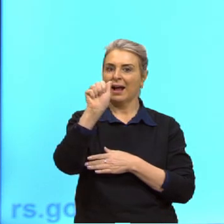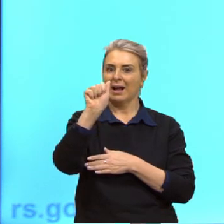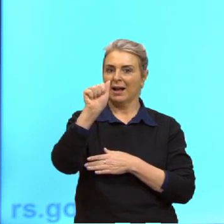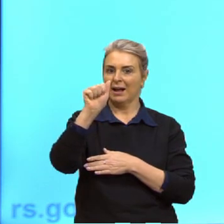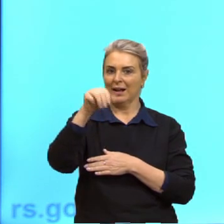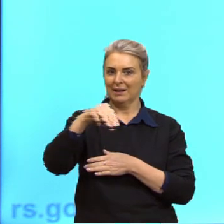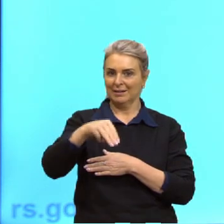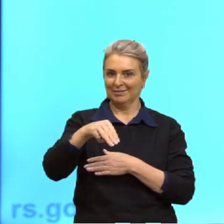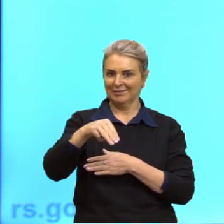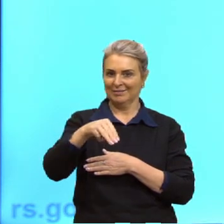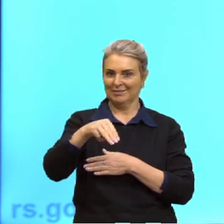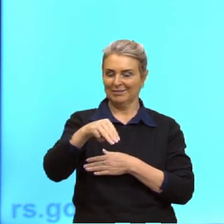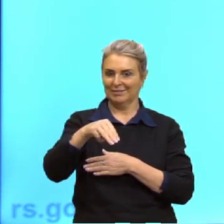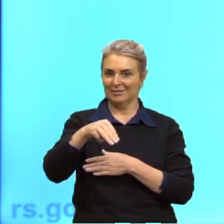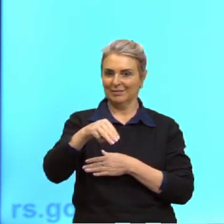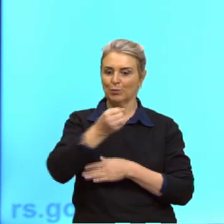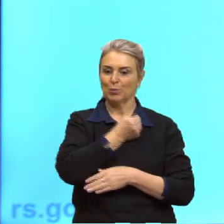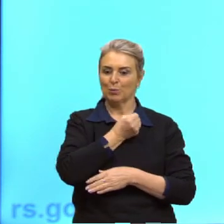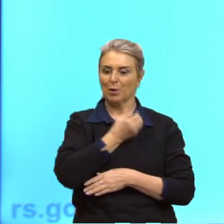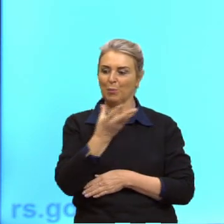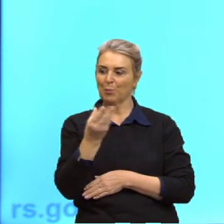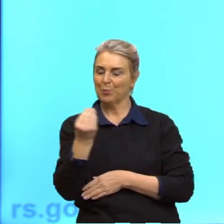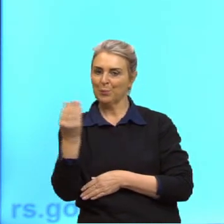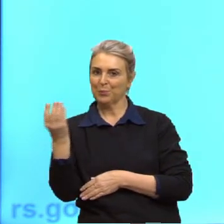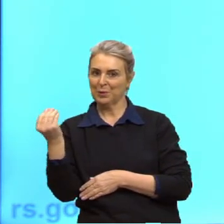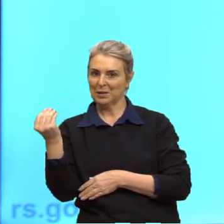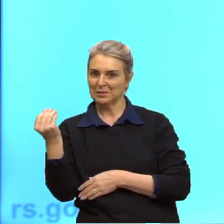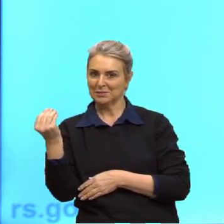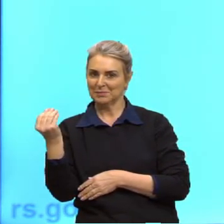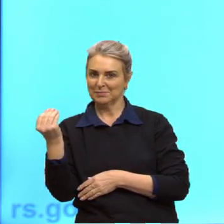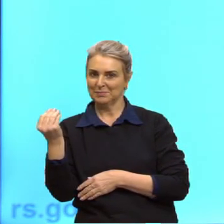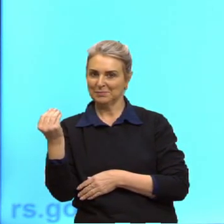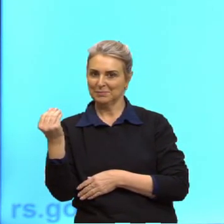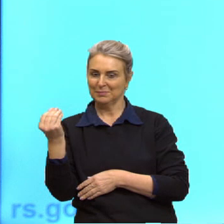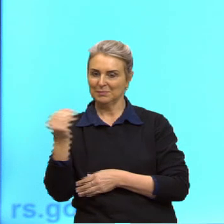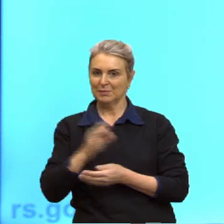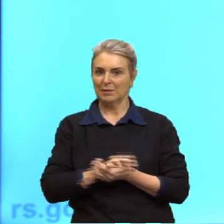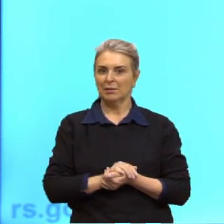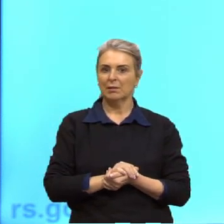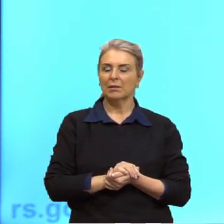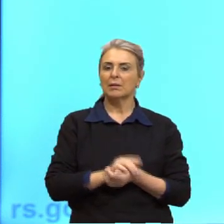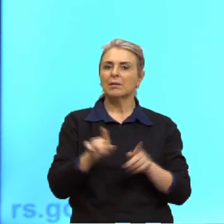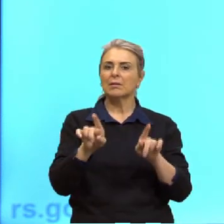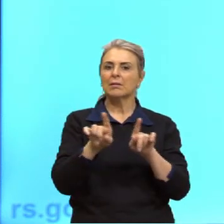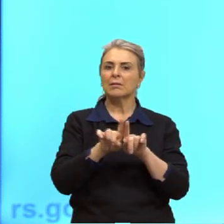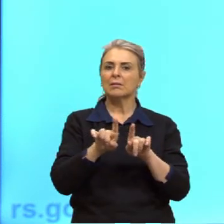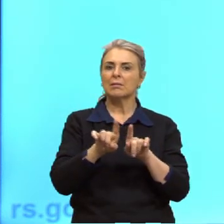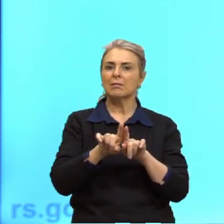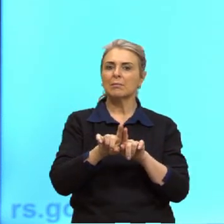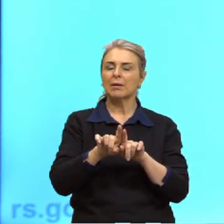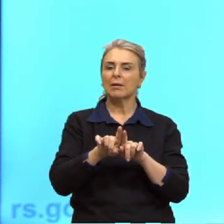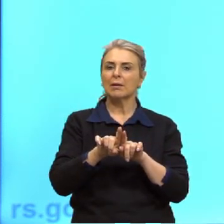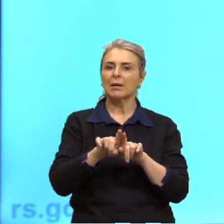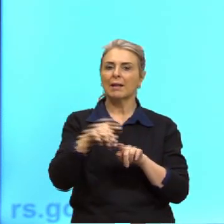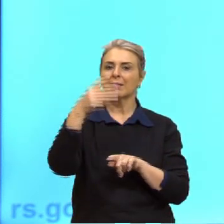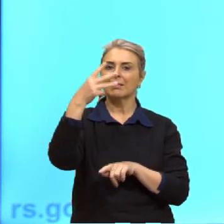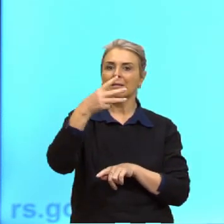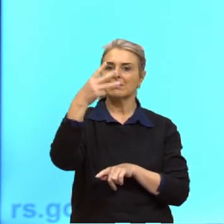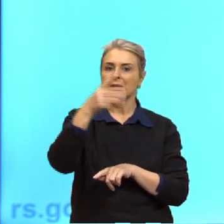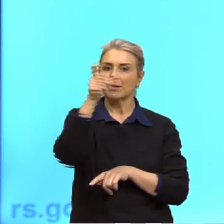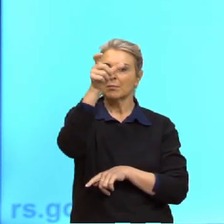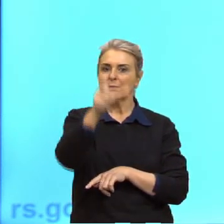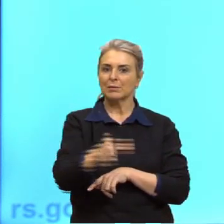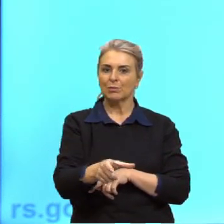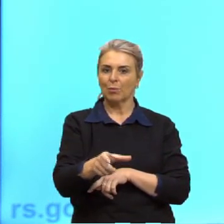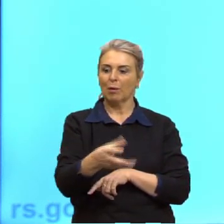indica que o número é plural, porque é mais de uma pessoa. E vai me dizer que isso daqui, então, é uma terceira pessoa do